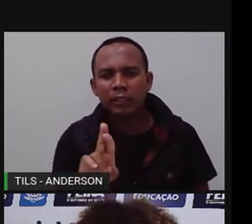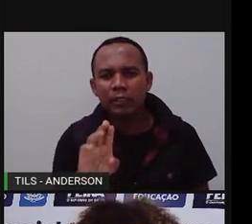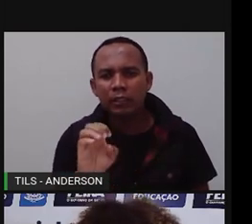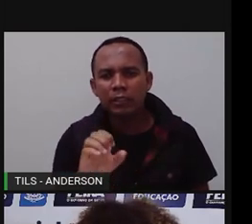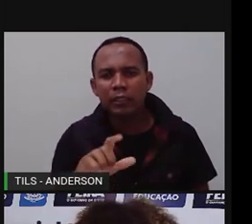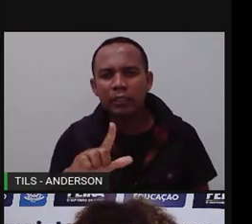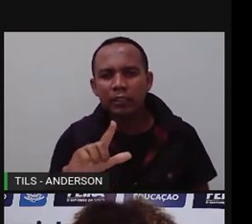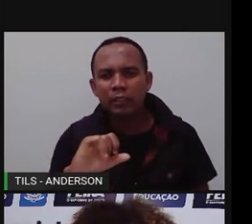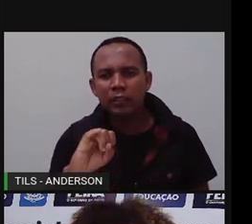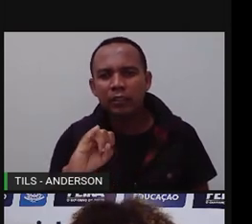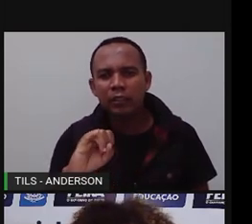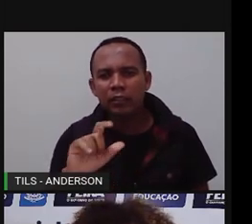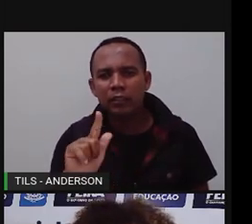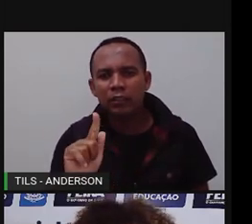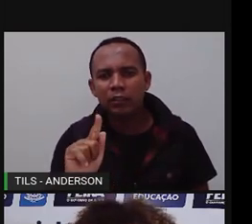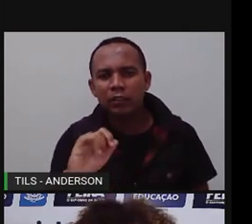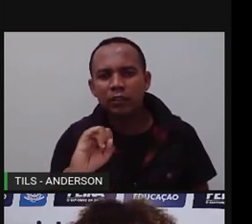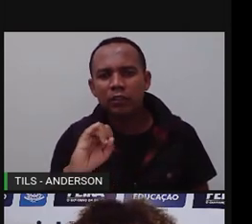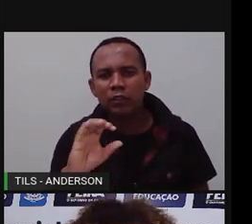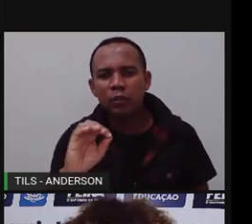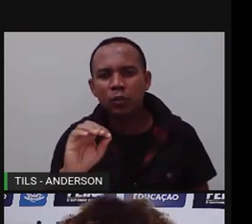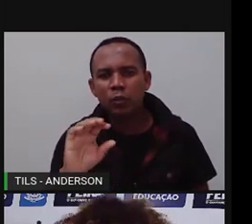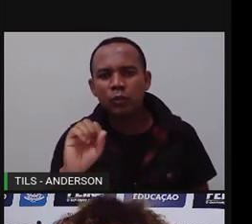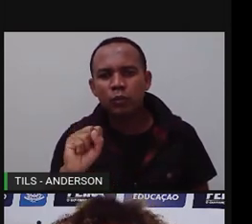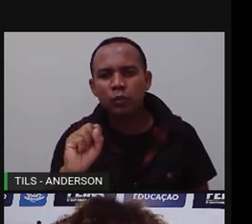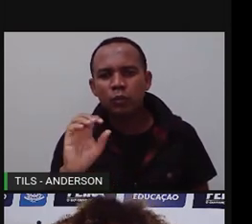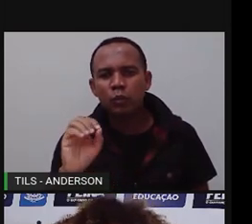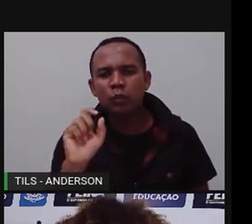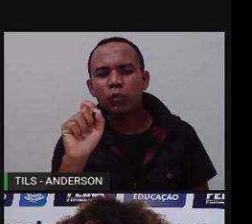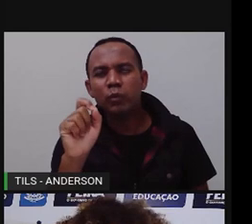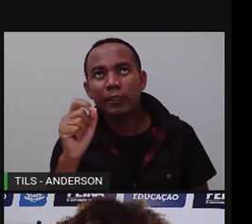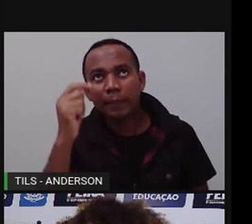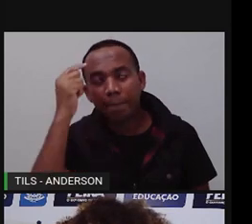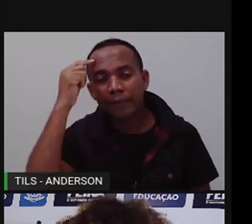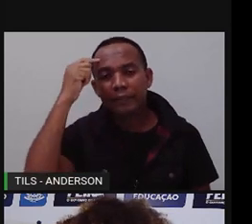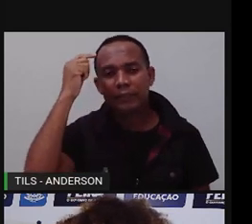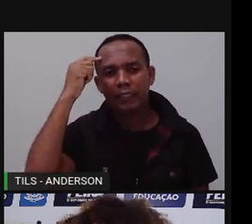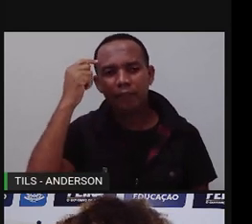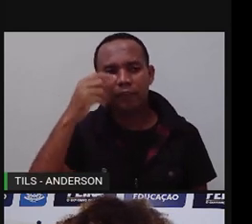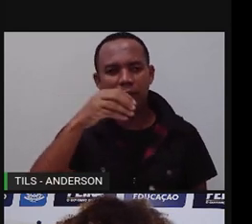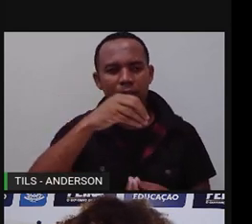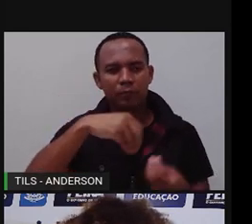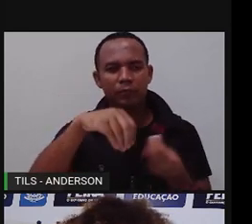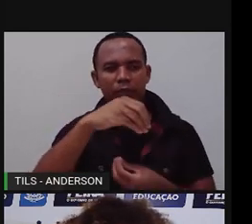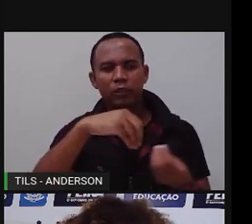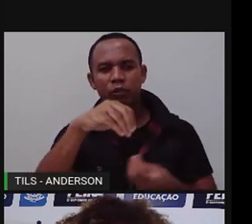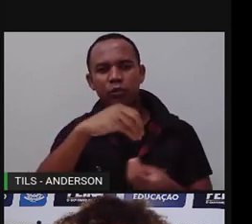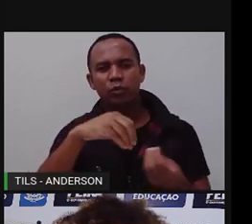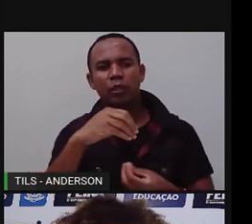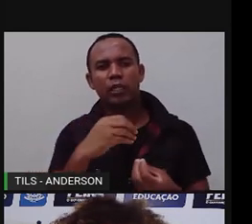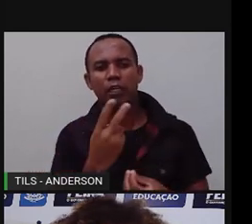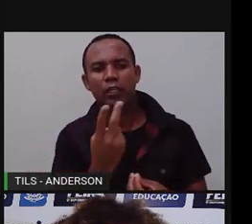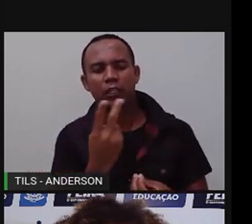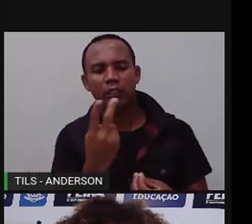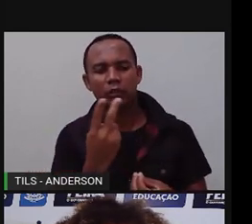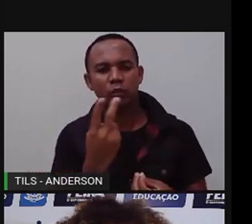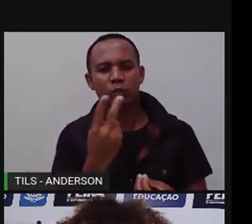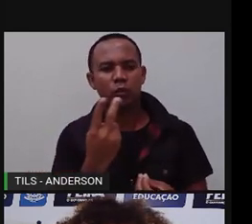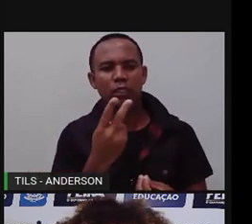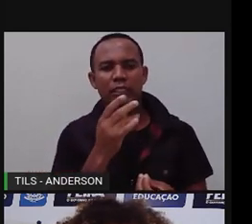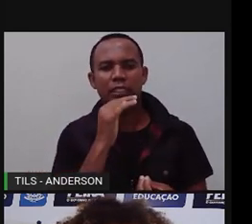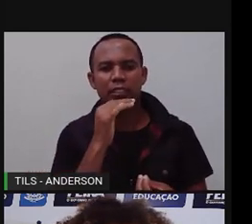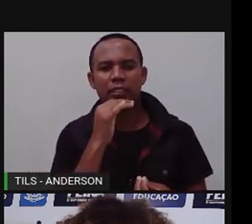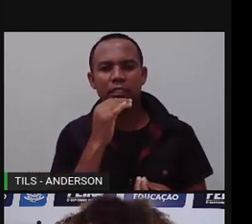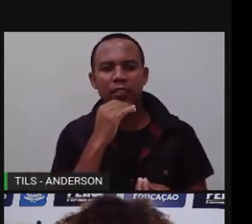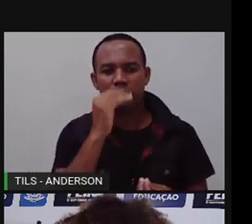para que uma consiga ainda se manter viva. Então, os africanos, eles não podiam cultuar os seus